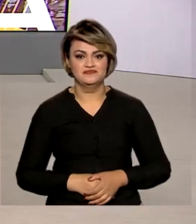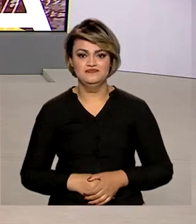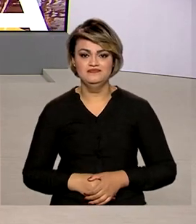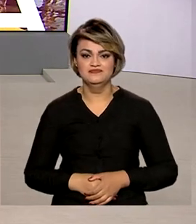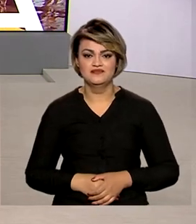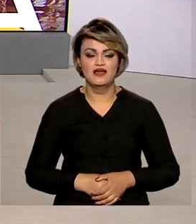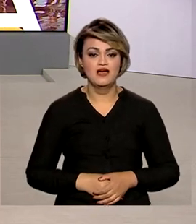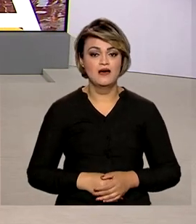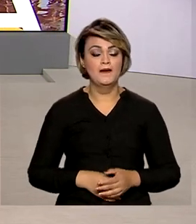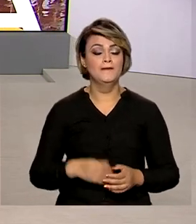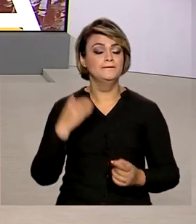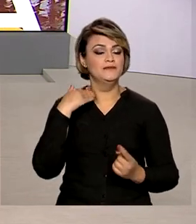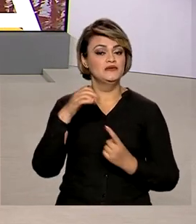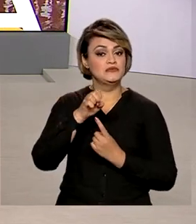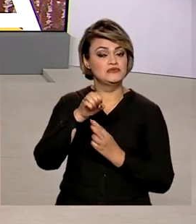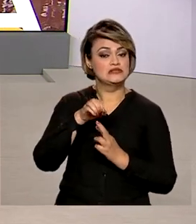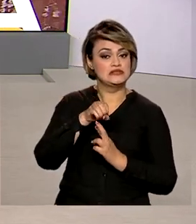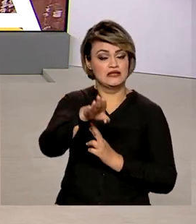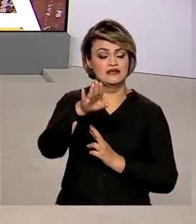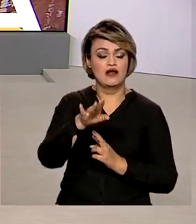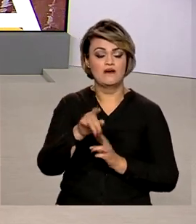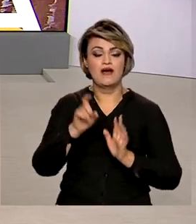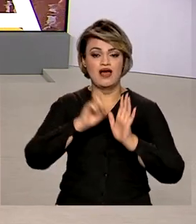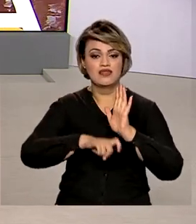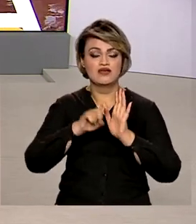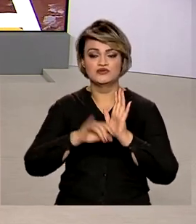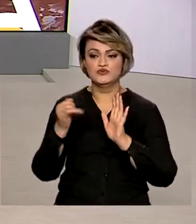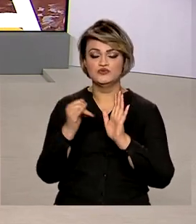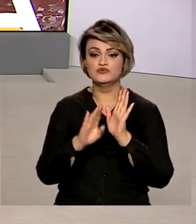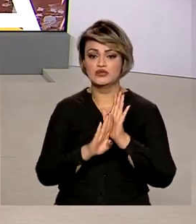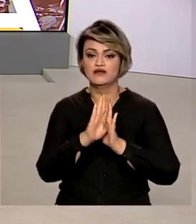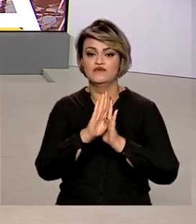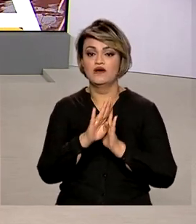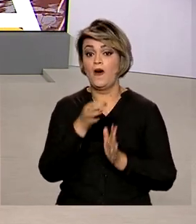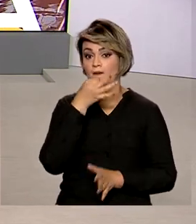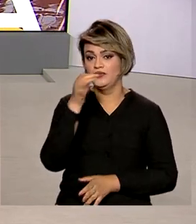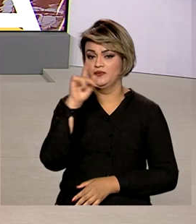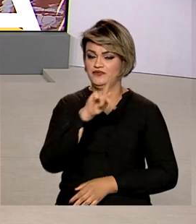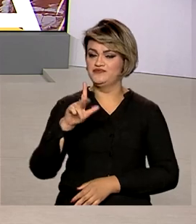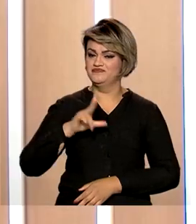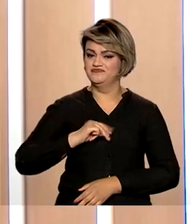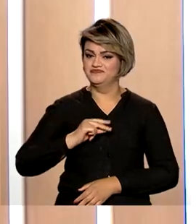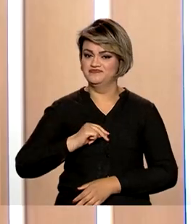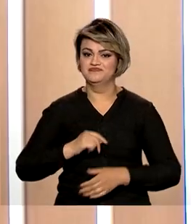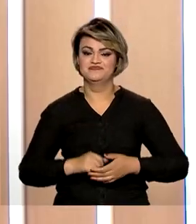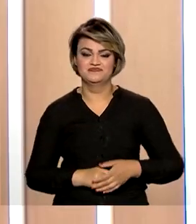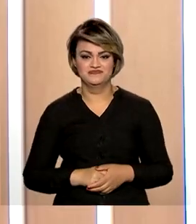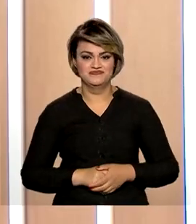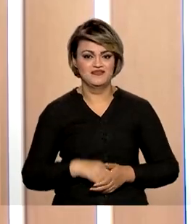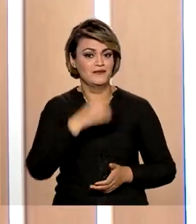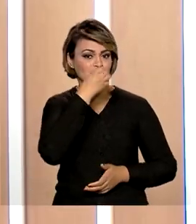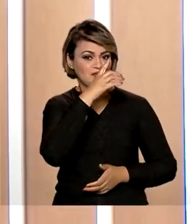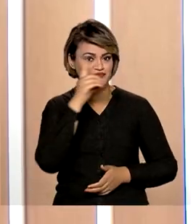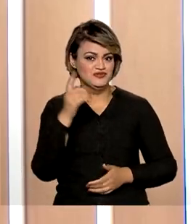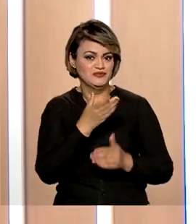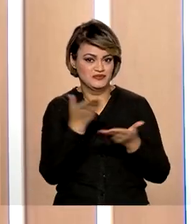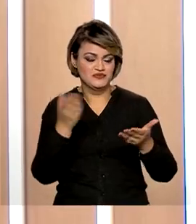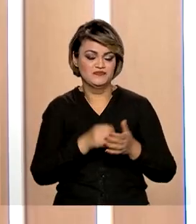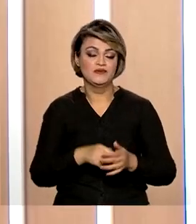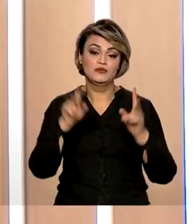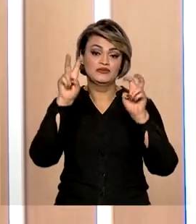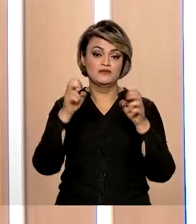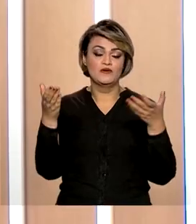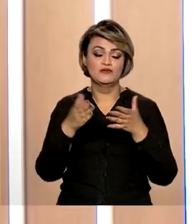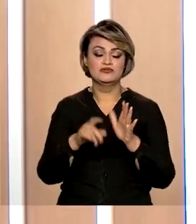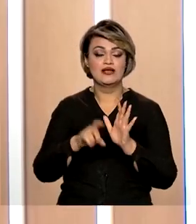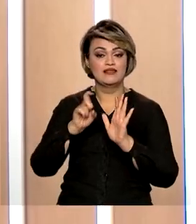O Banco Central elevou a taxa básica de juros da economia e quem comenta é Ricardo Caldas. Bom dia, bom dia a todos. O nosso tema de